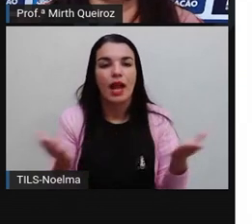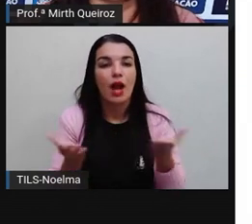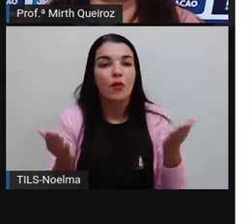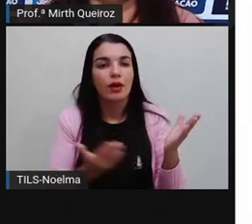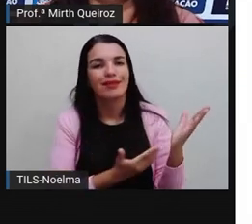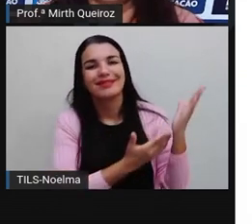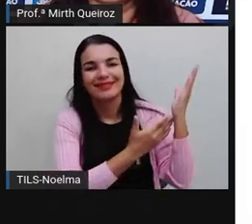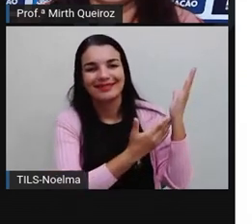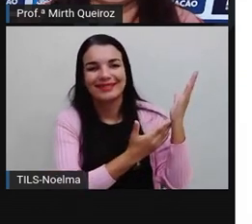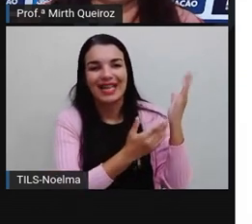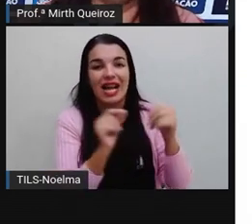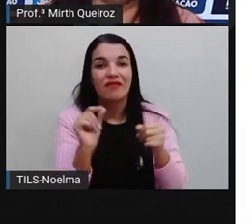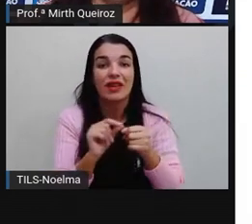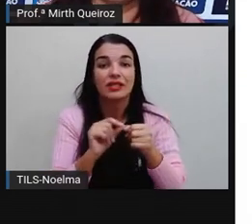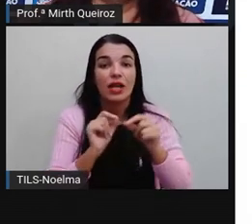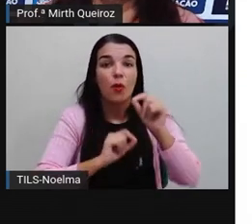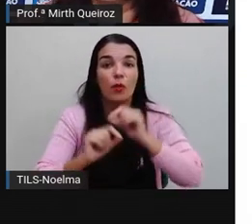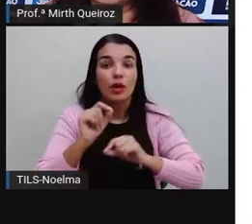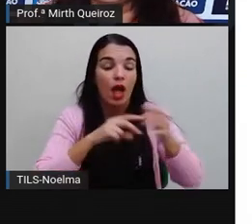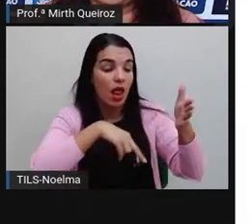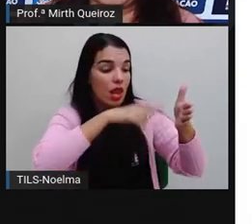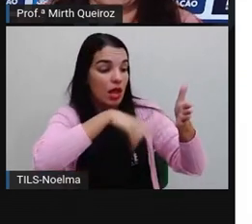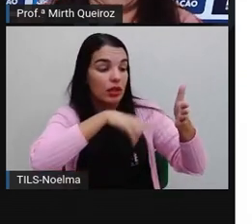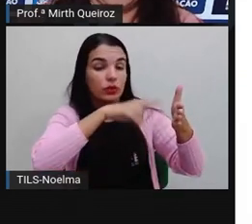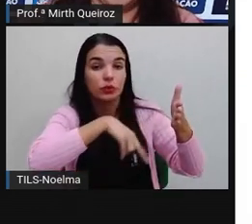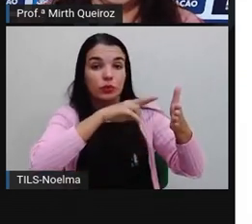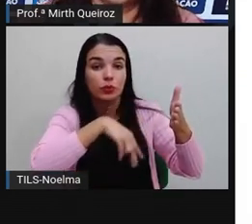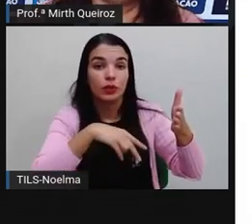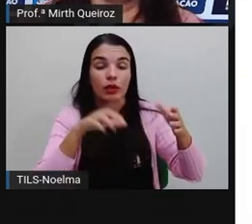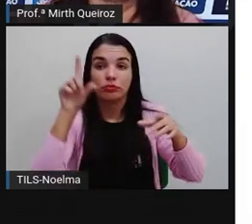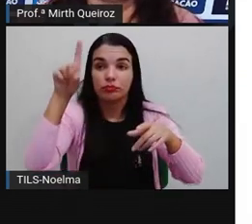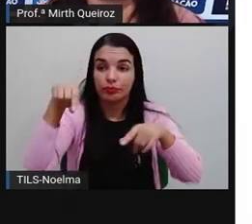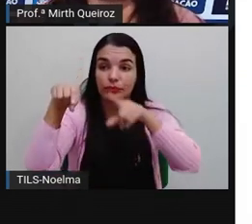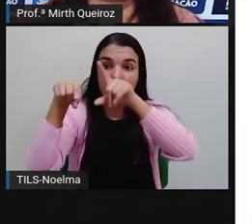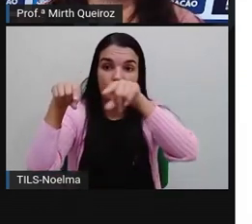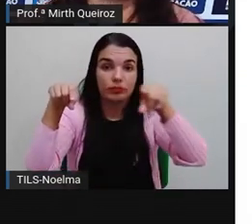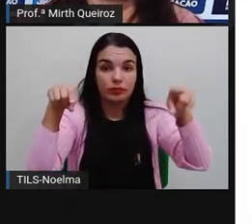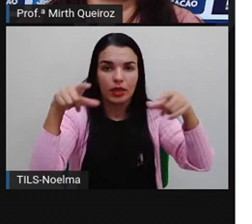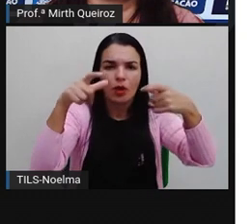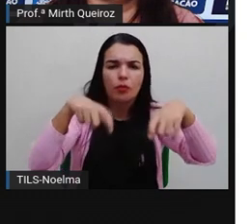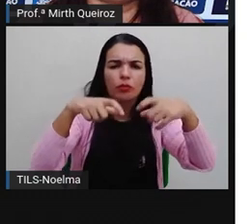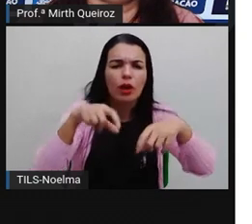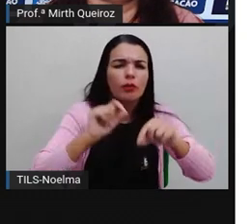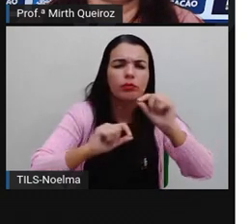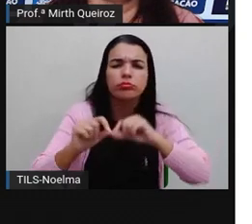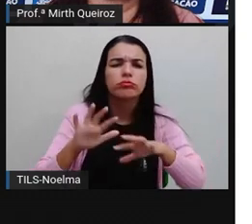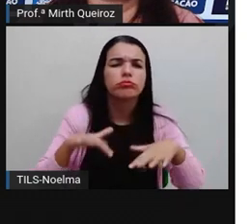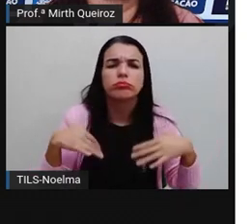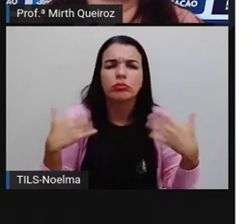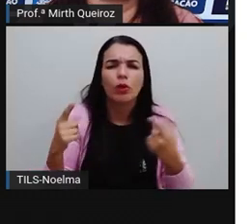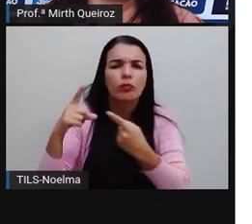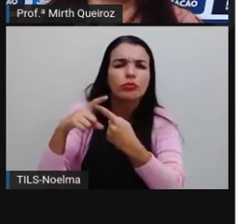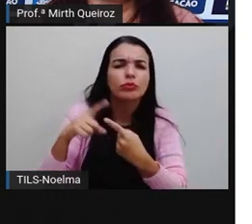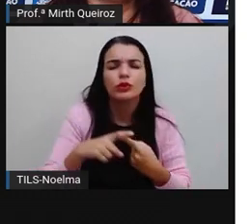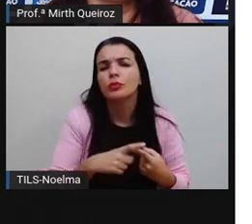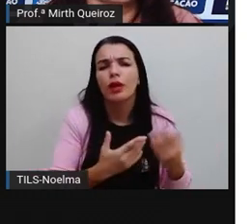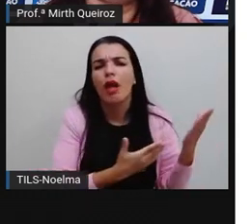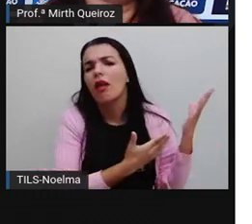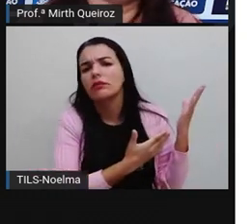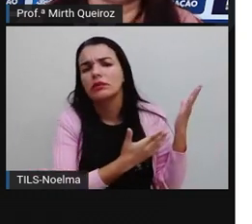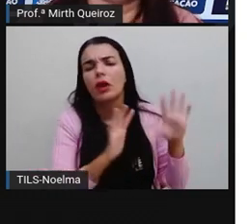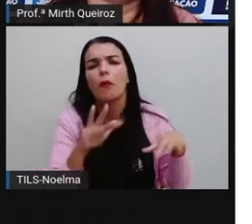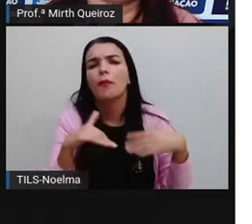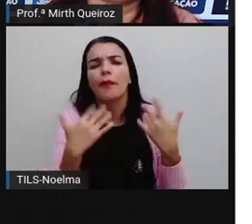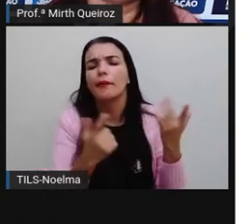vamos realizar agora a leitura de um gráfico. Onde? Qual tipo de gráfico nós temos aqui? Que tipo de